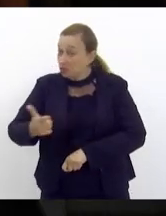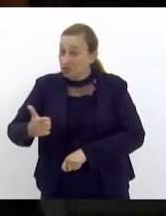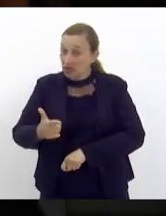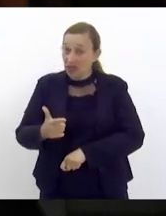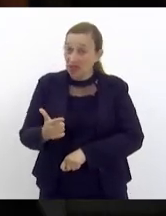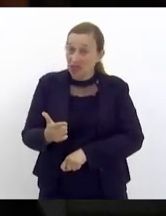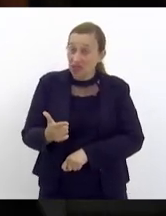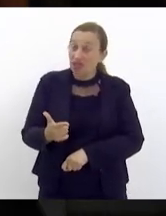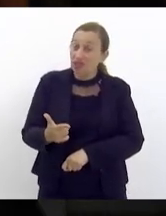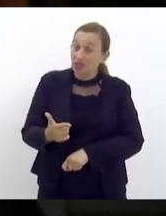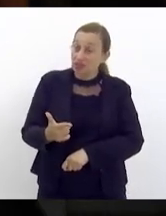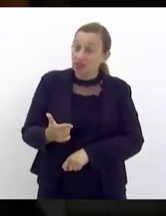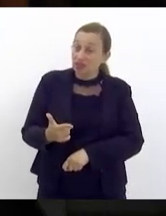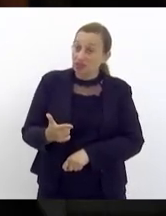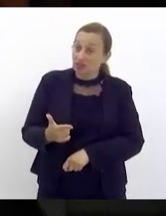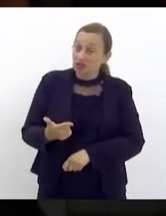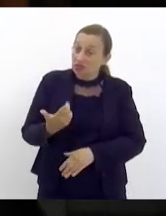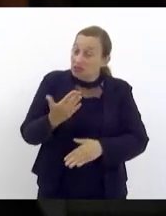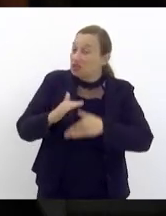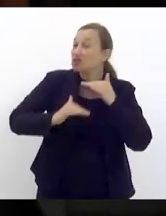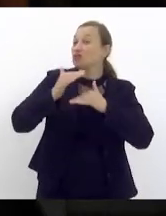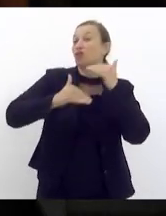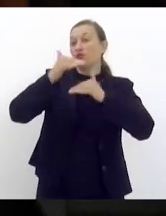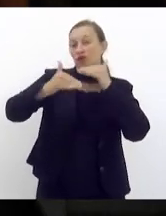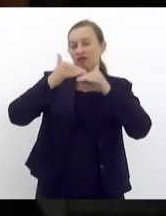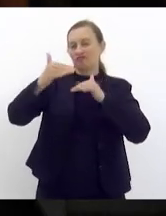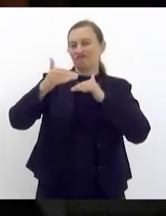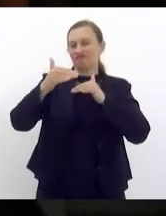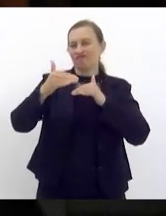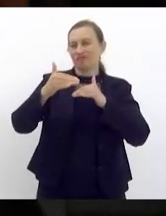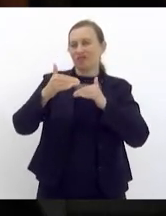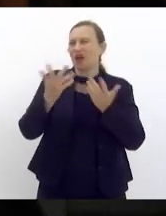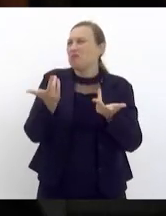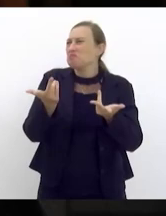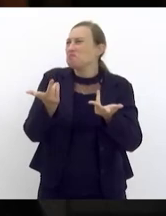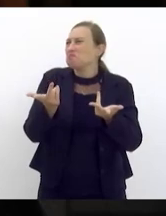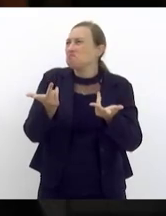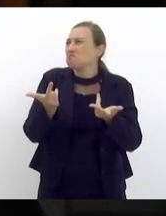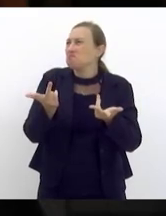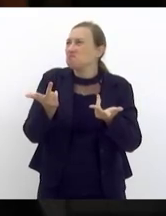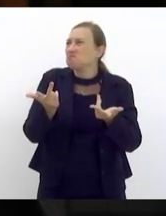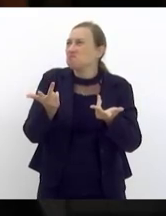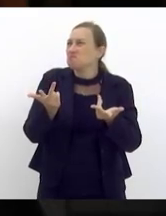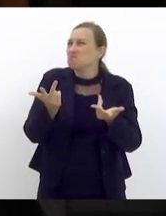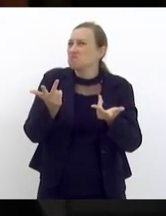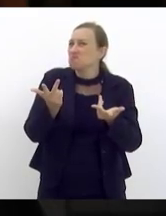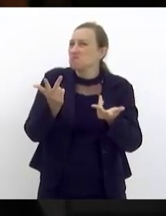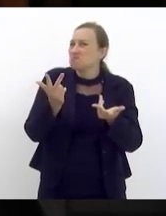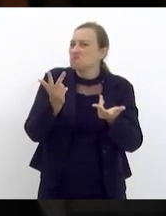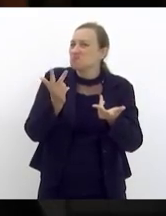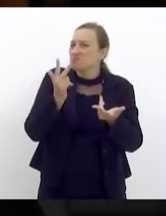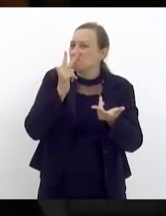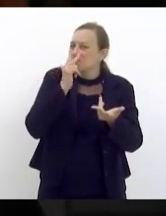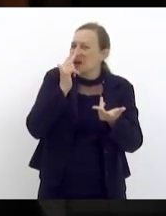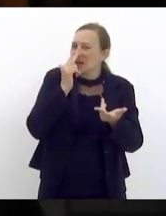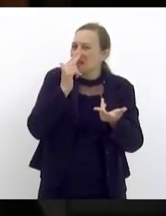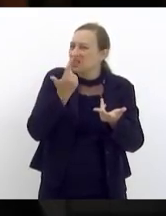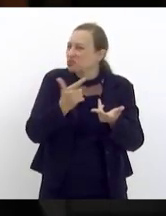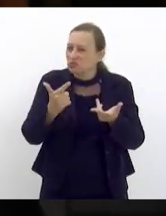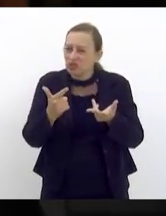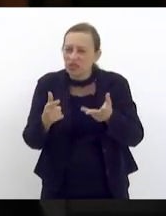andar com as próprias pernas como não se houvesse criado na Constituição